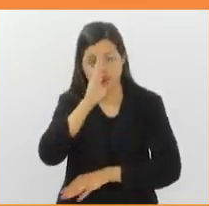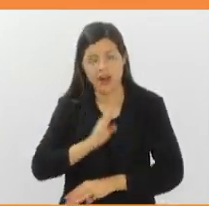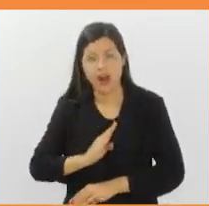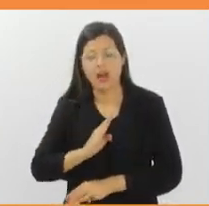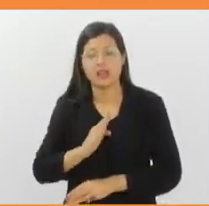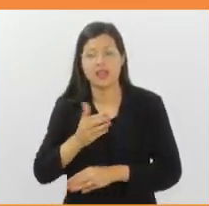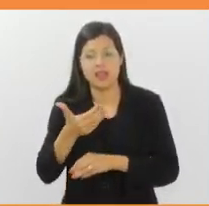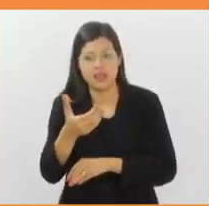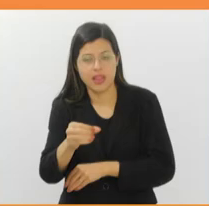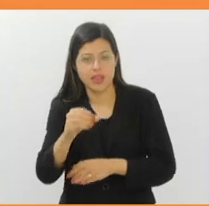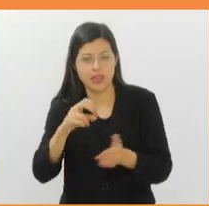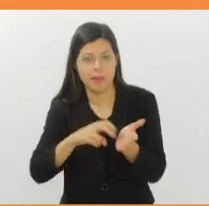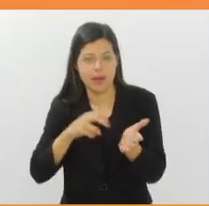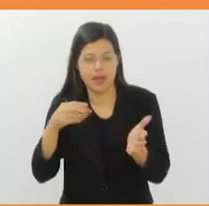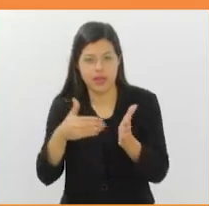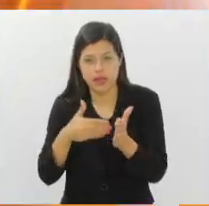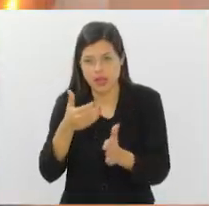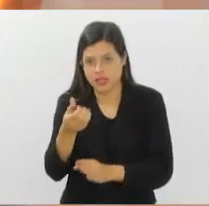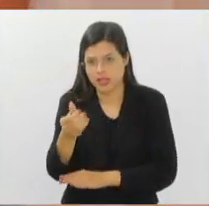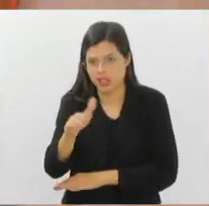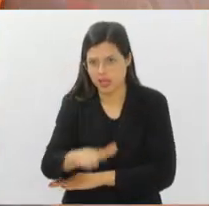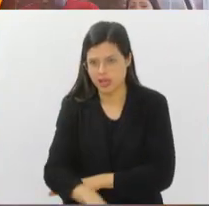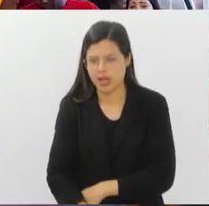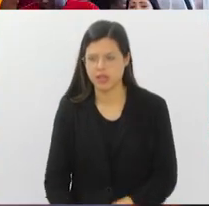das 10 da manhã às 6 da tarde.